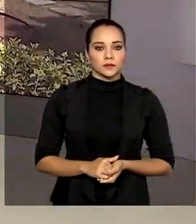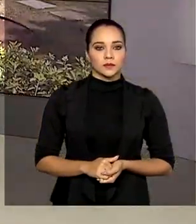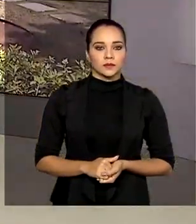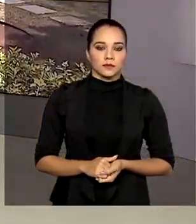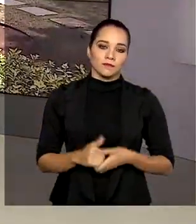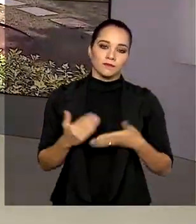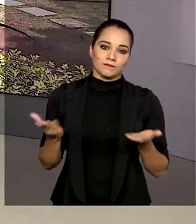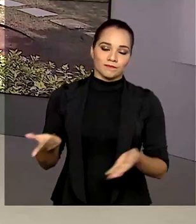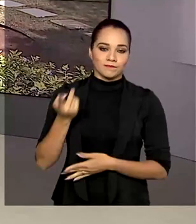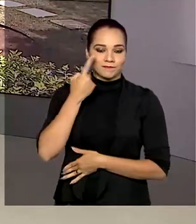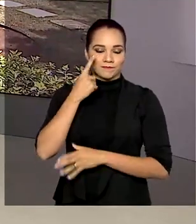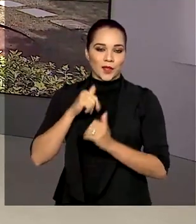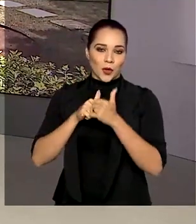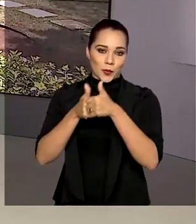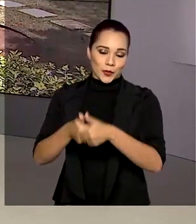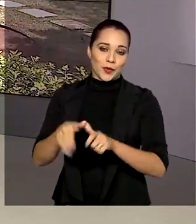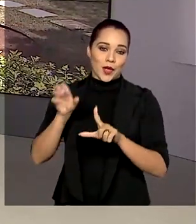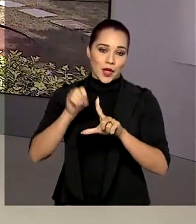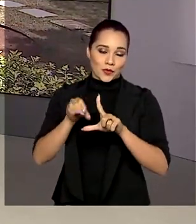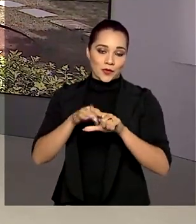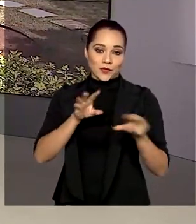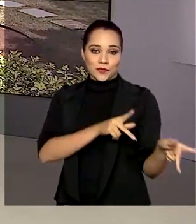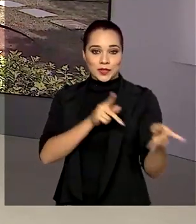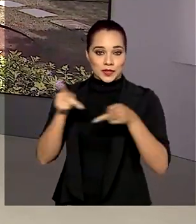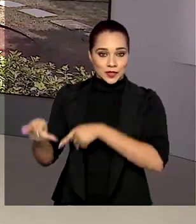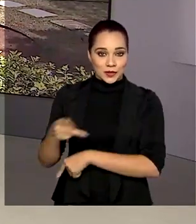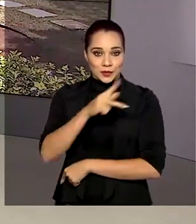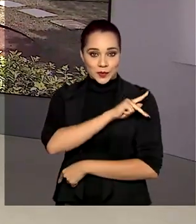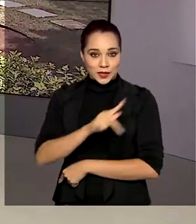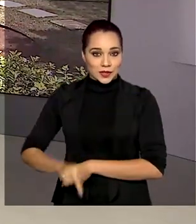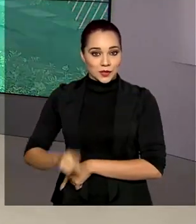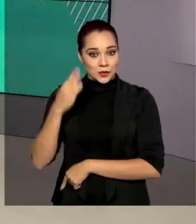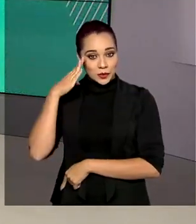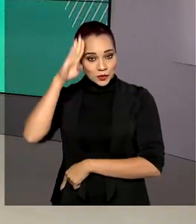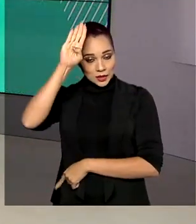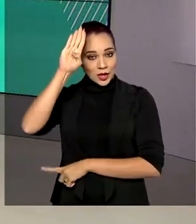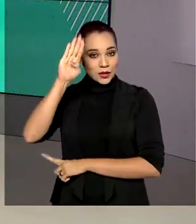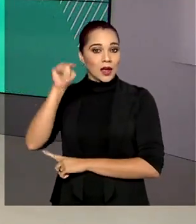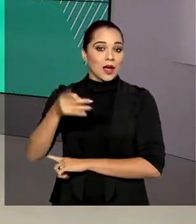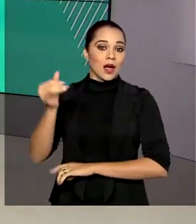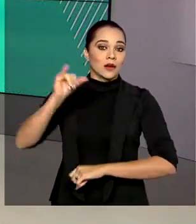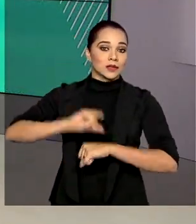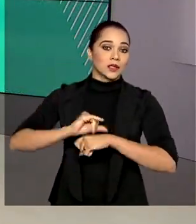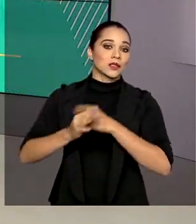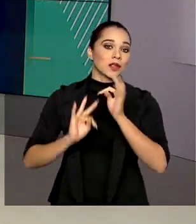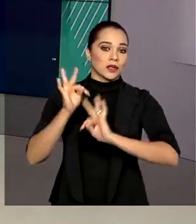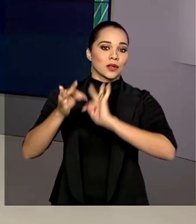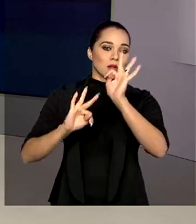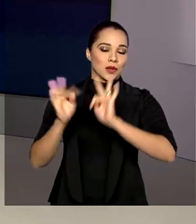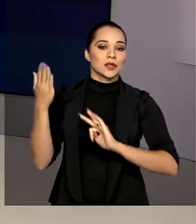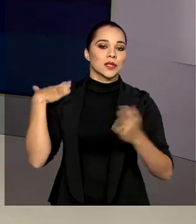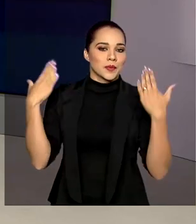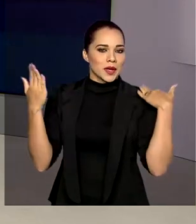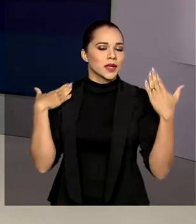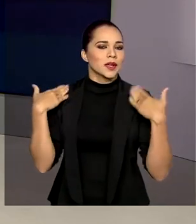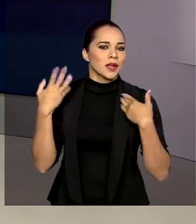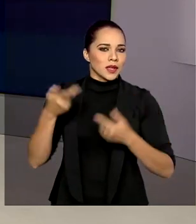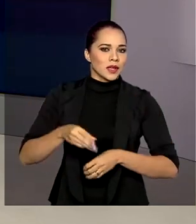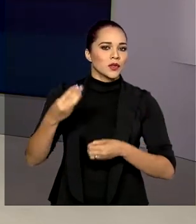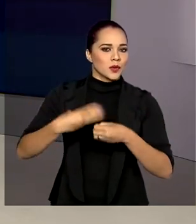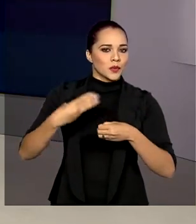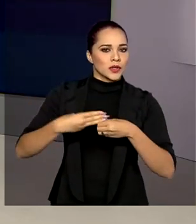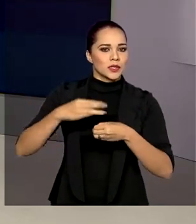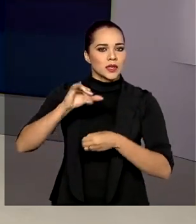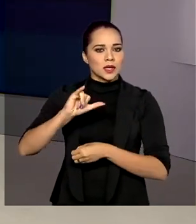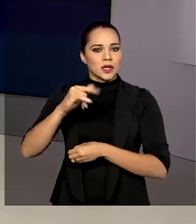Está aí, nós acompanhamos, portanto, ao vivo a visita do presidente Jair Bolsonaro ao Centro Tecnológico da Marinha, que fica no município